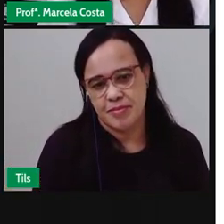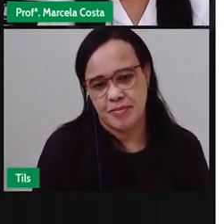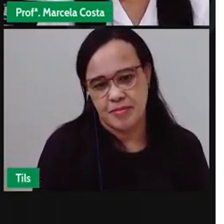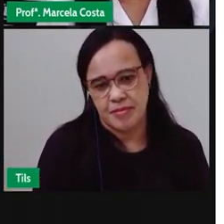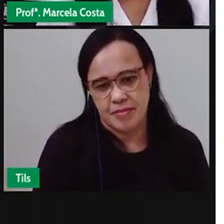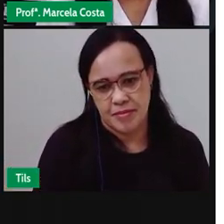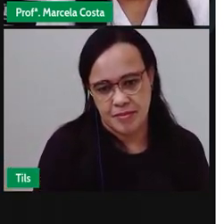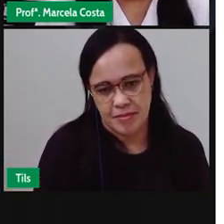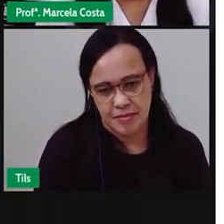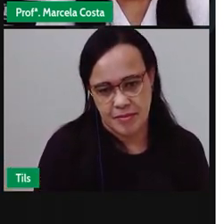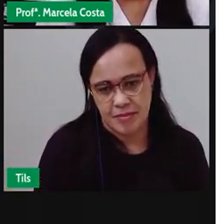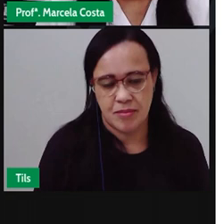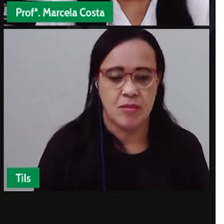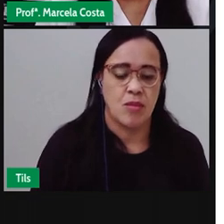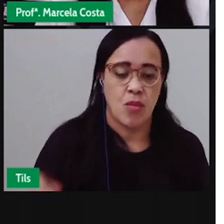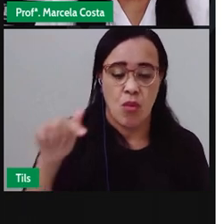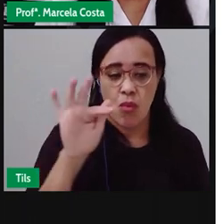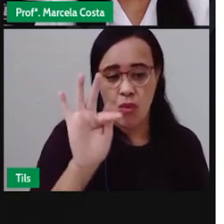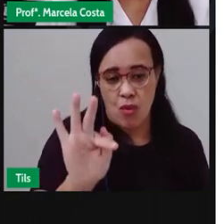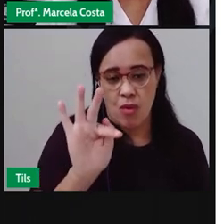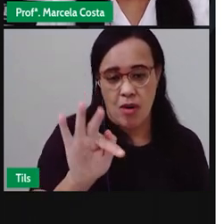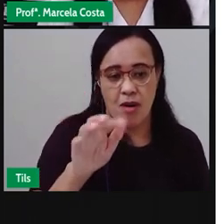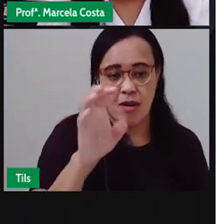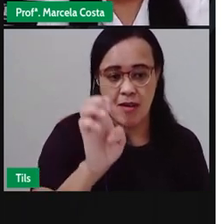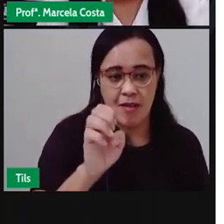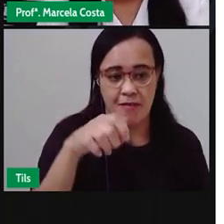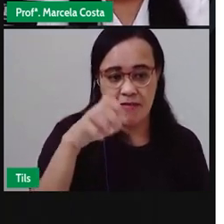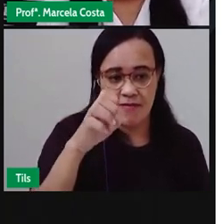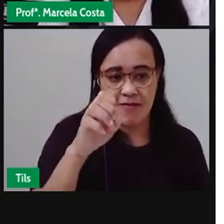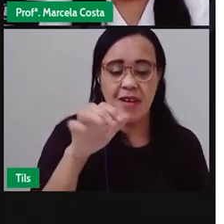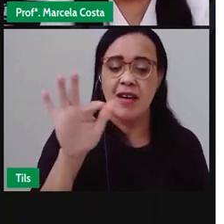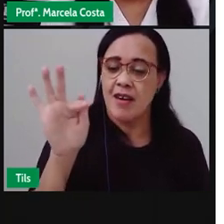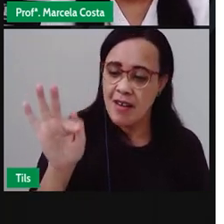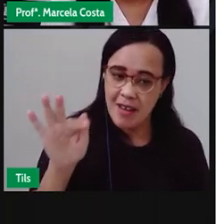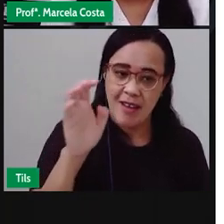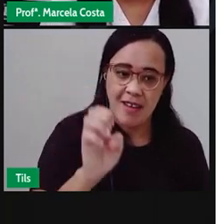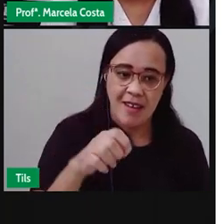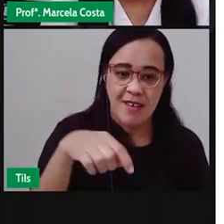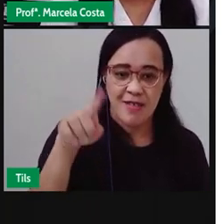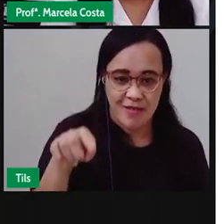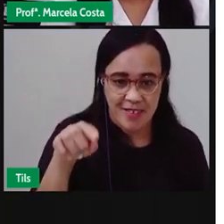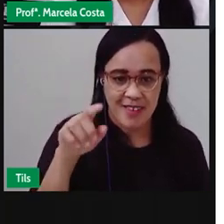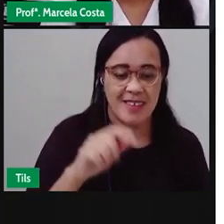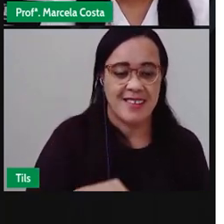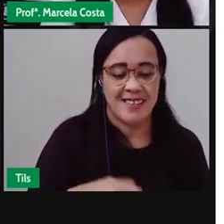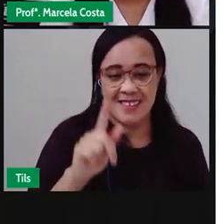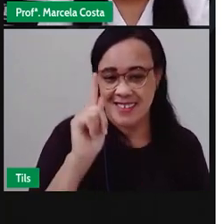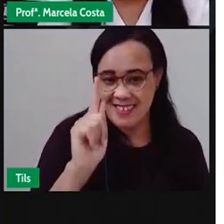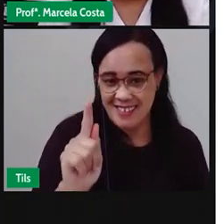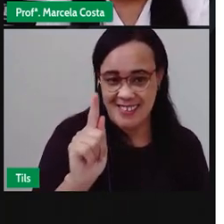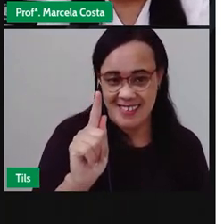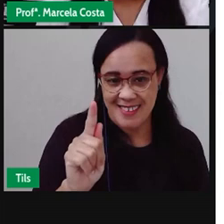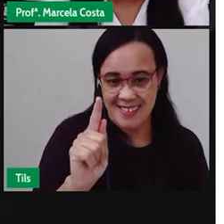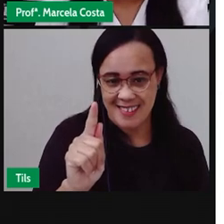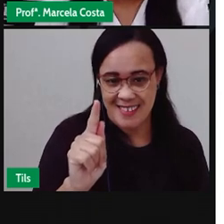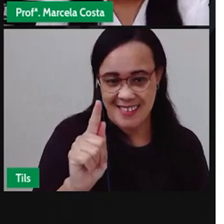E o F É Fê O G Chama-se